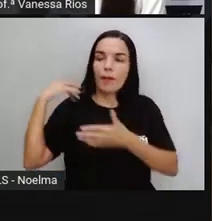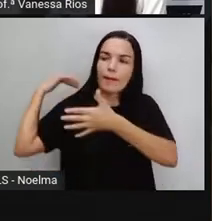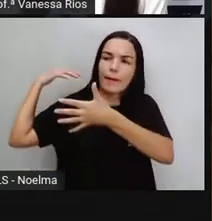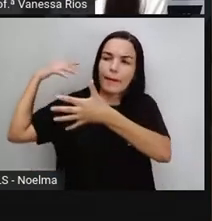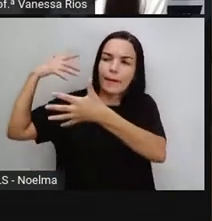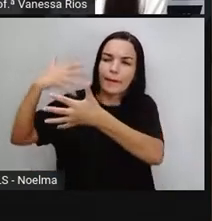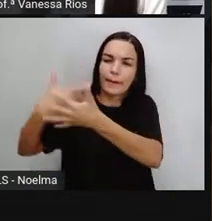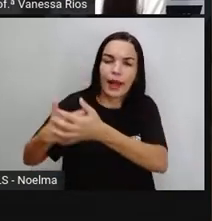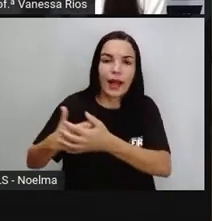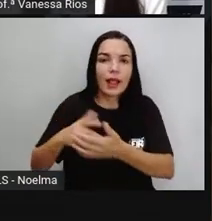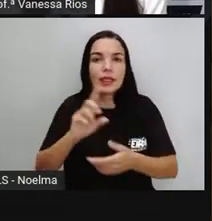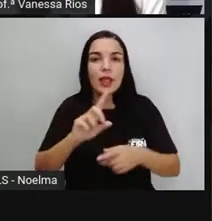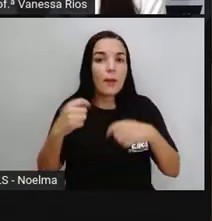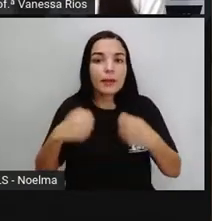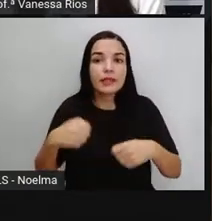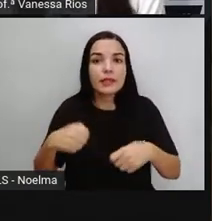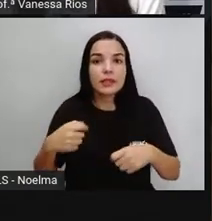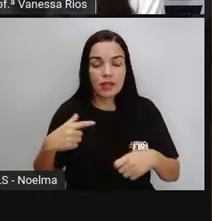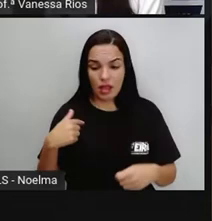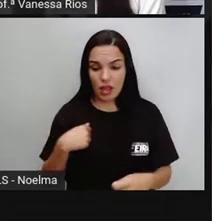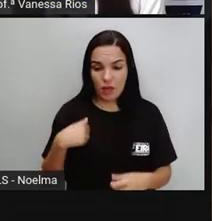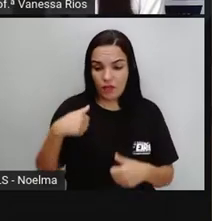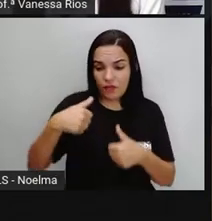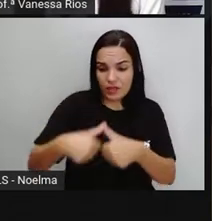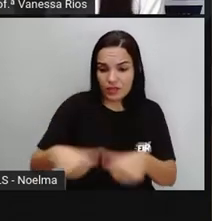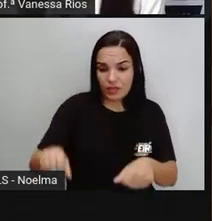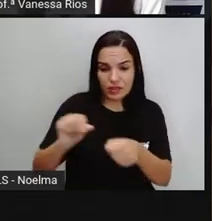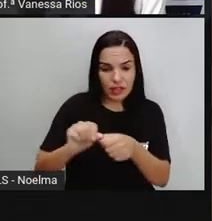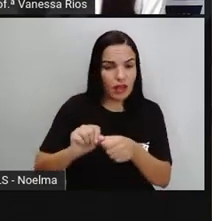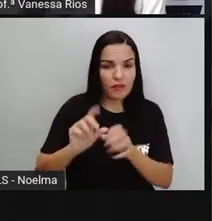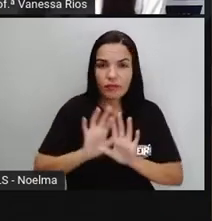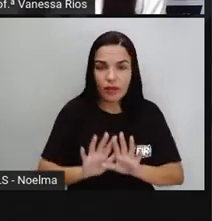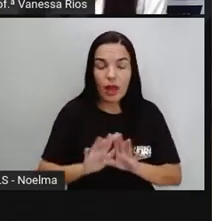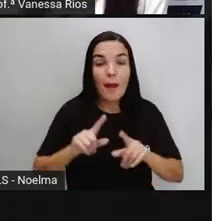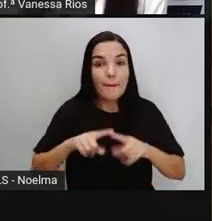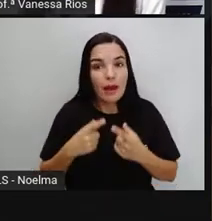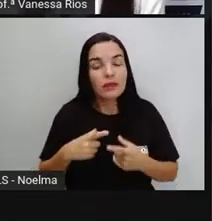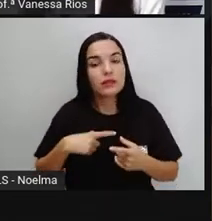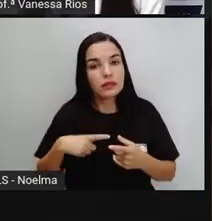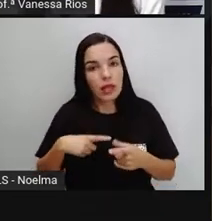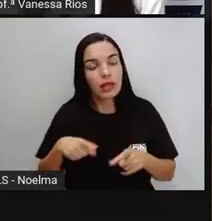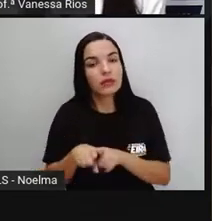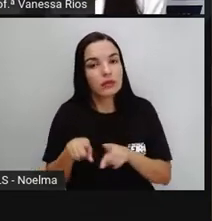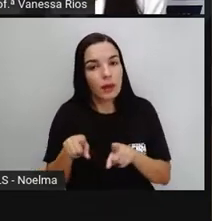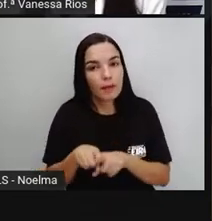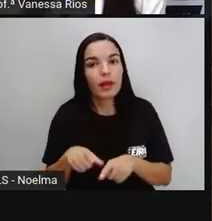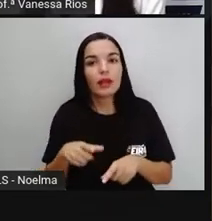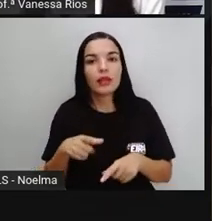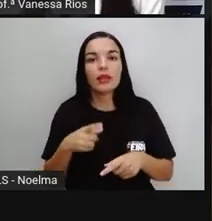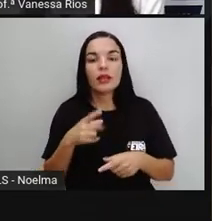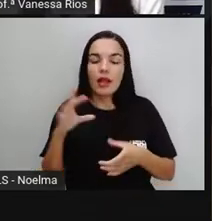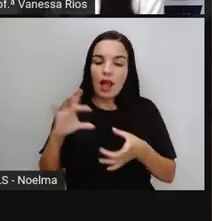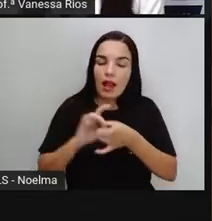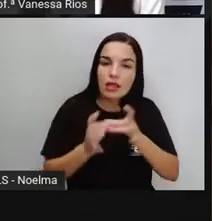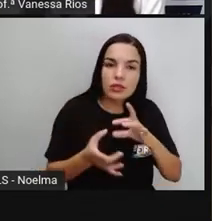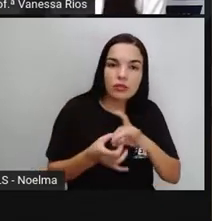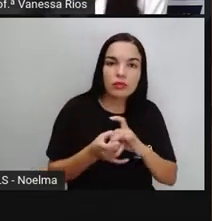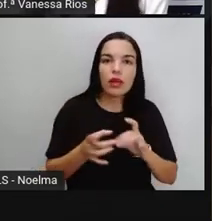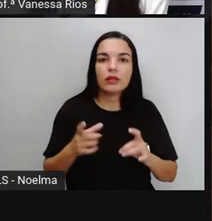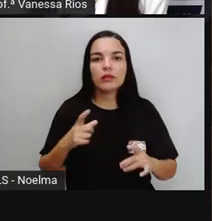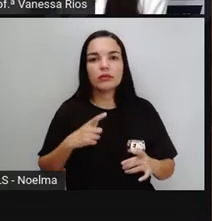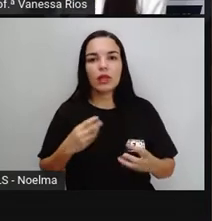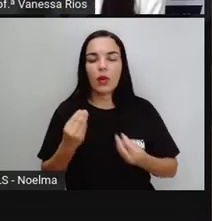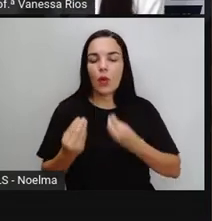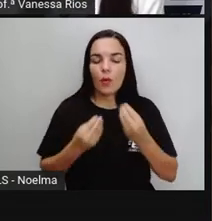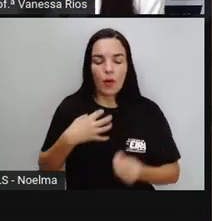nem precisam ter a nossa participação direta, mas vão interferir, né? Vão estar relacionados com o